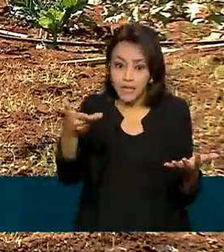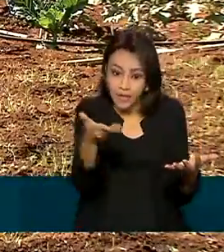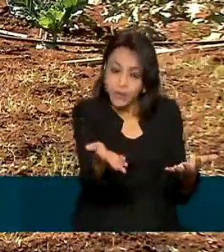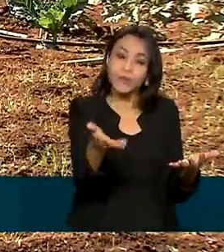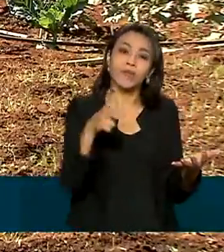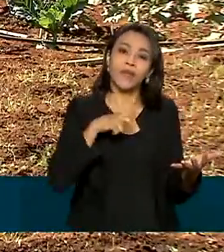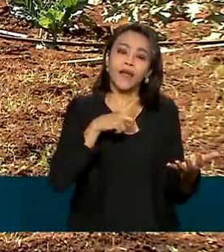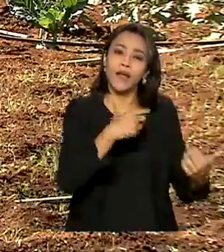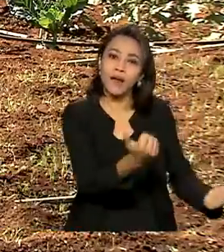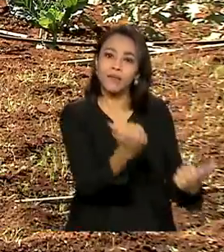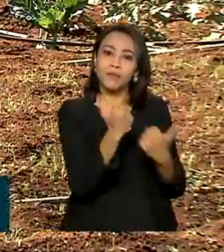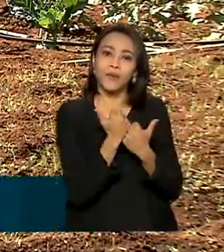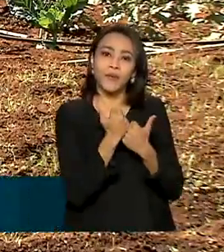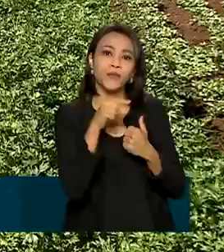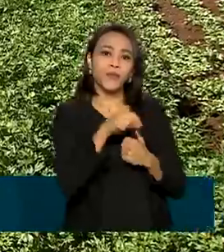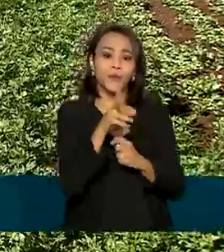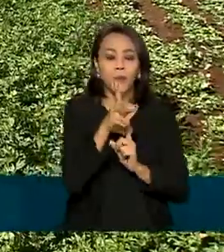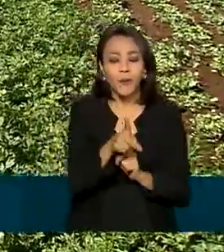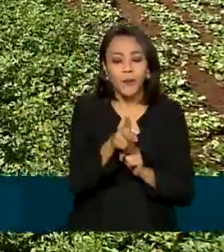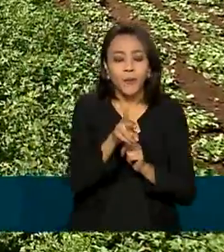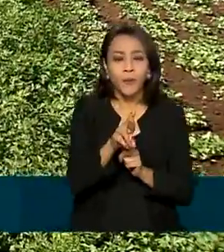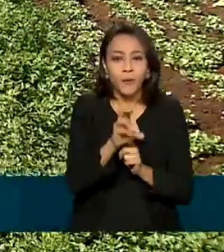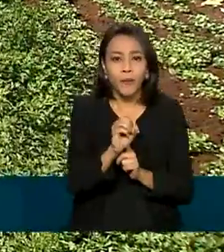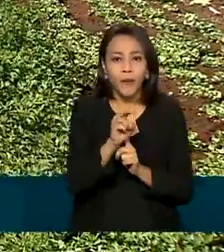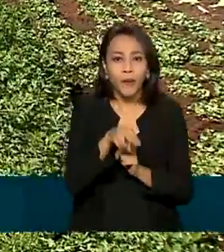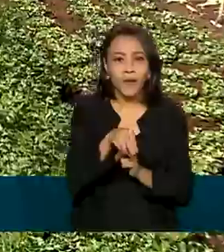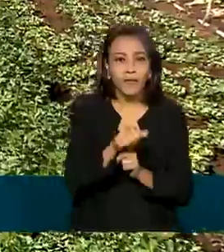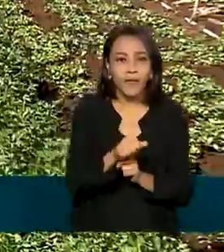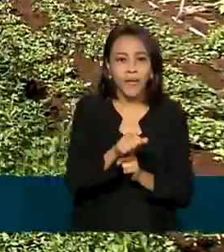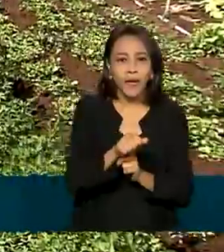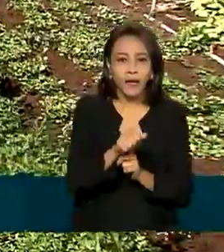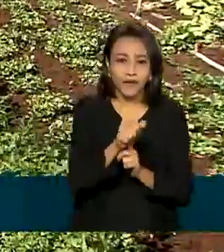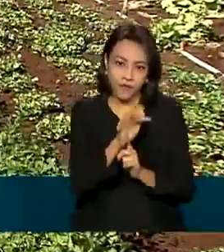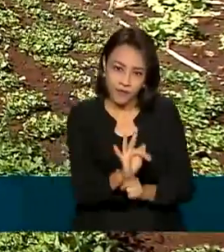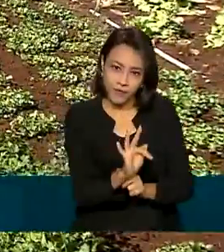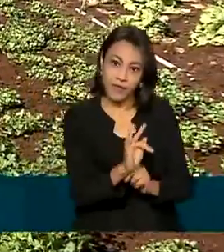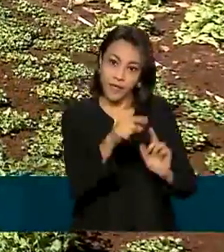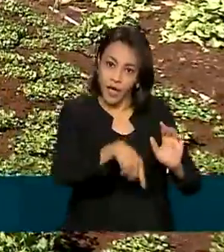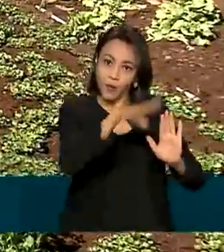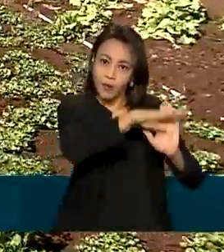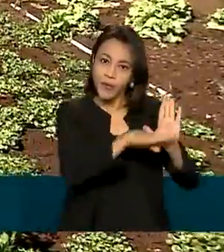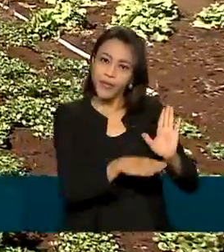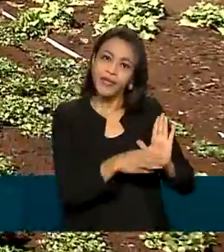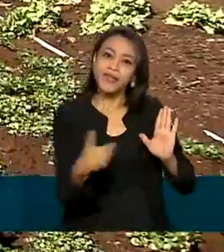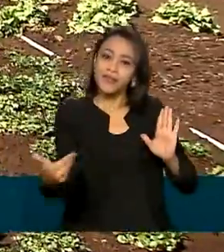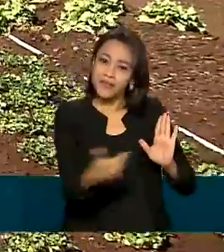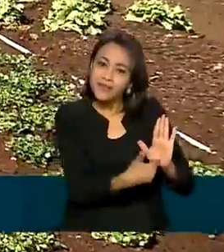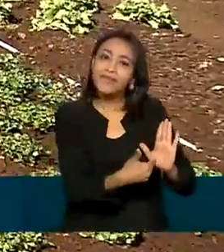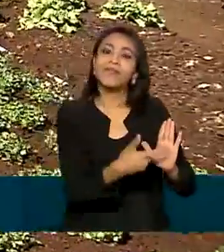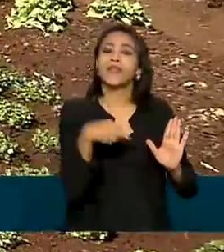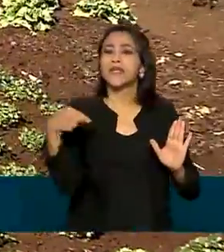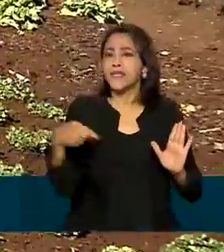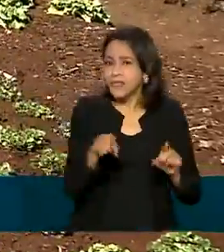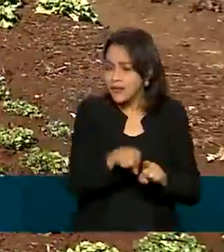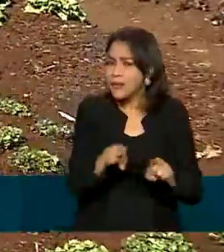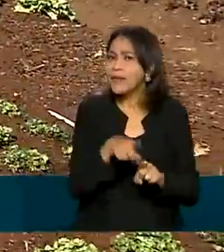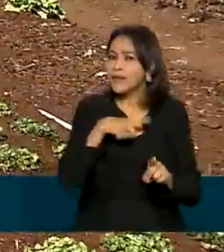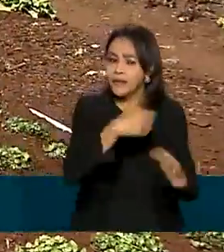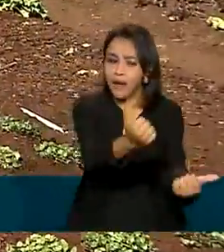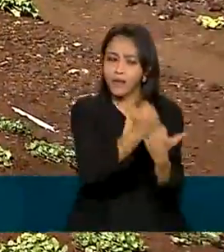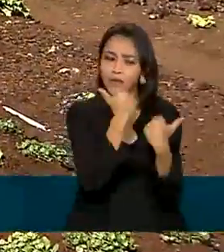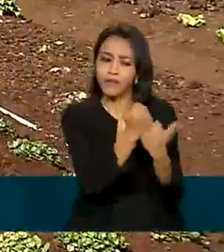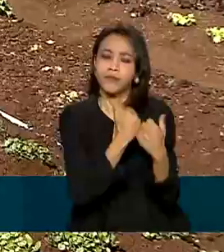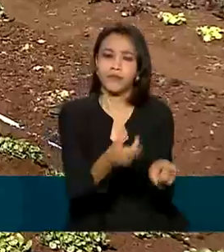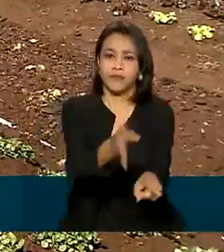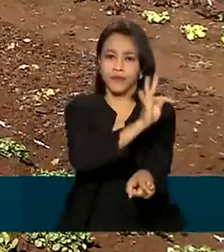conta com recursos do PRONAF, o Programa Nacional de Fortalecimento da Agricultura Familiar, além de assistência